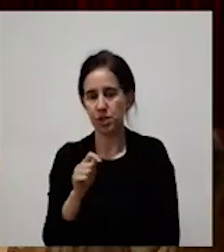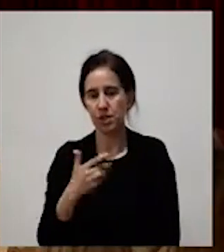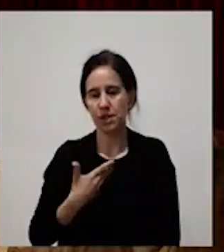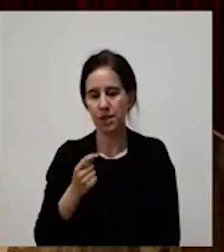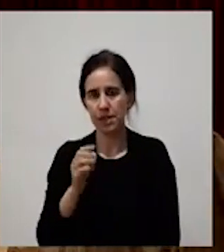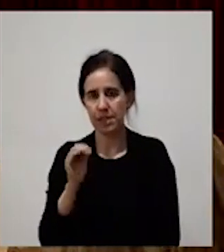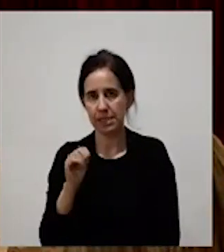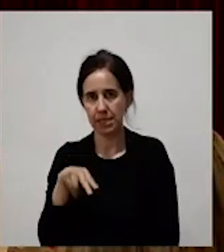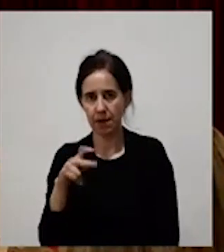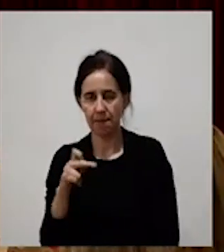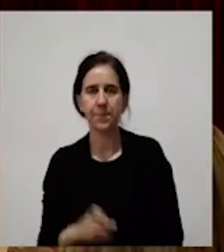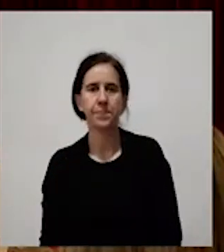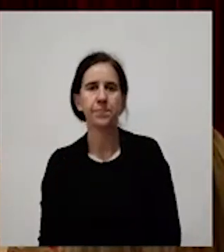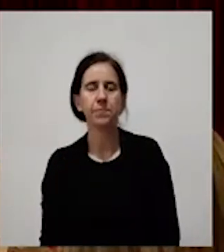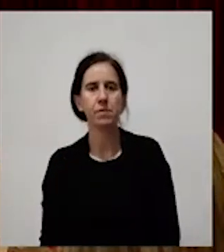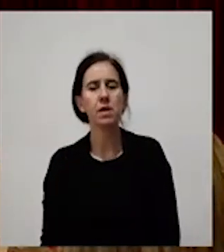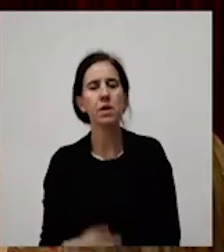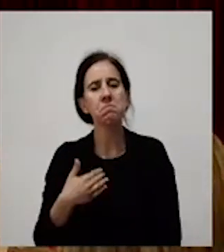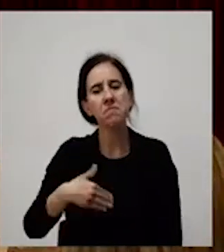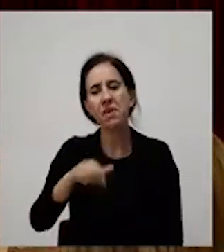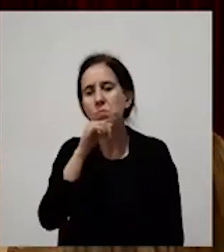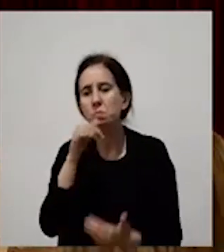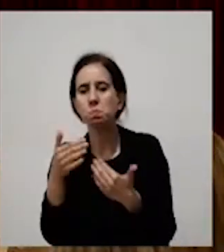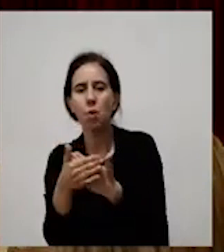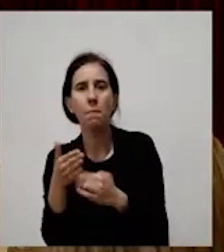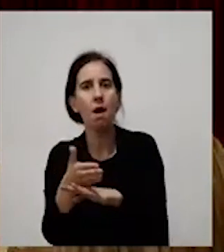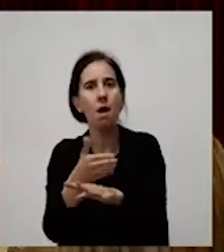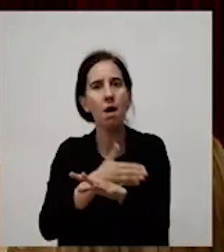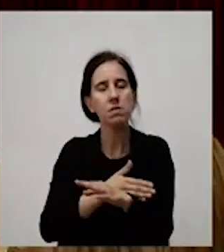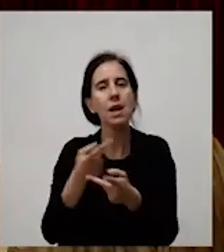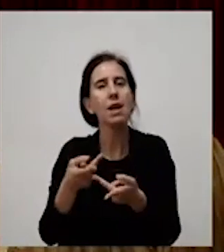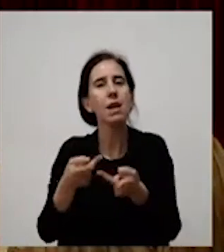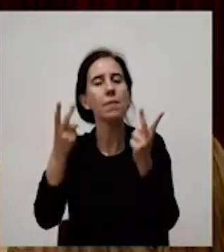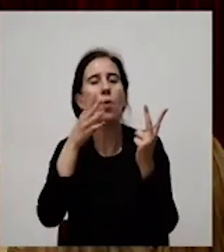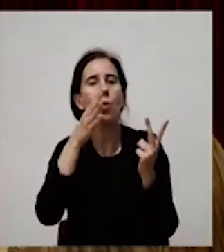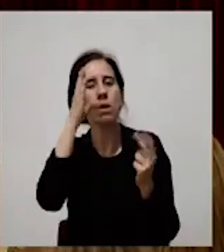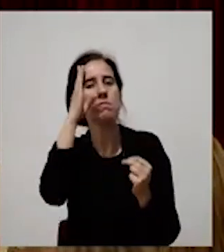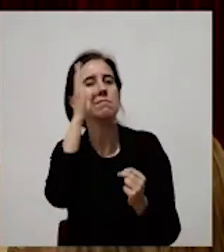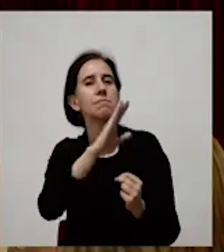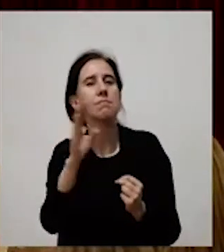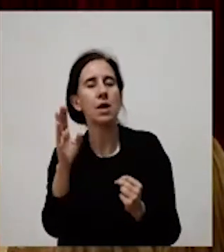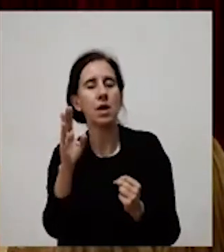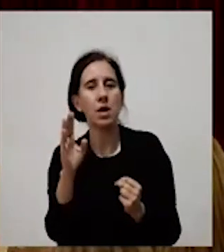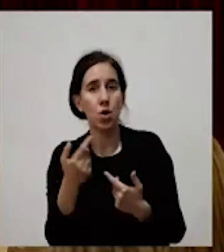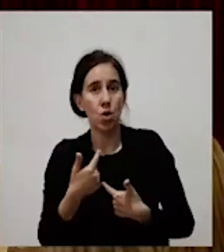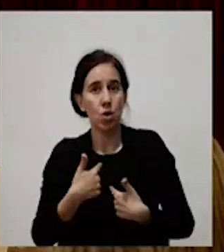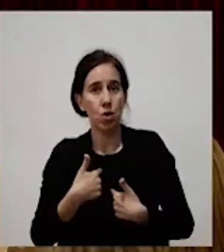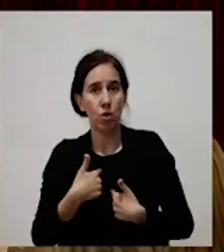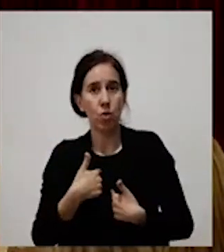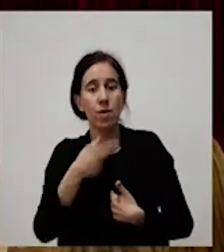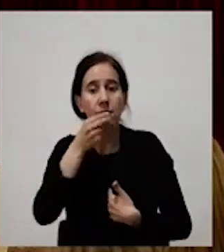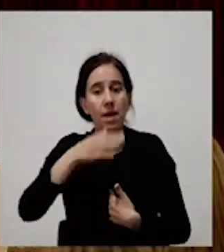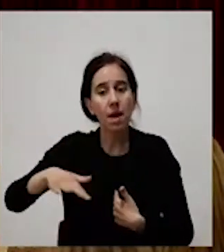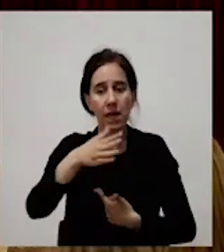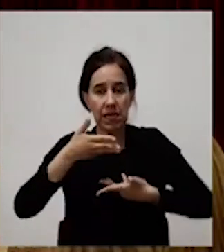Não hei de morrer sem saber qual a cor da liberdade. Eu não posso não ser desta terra em que